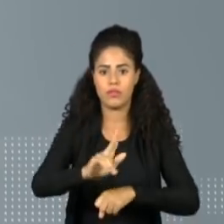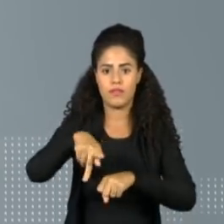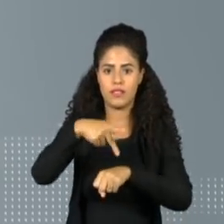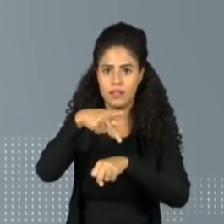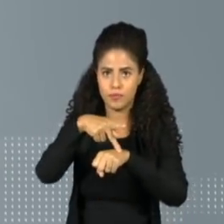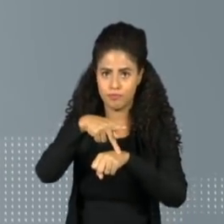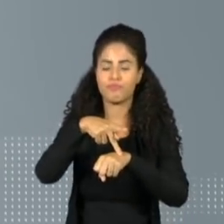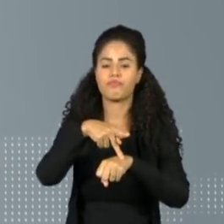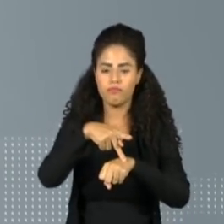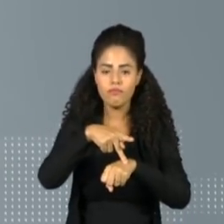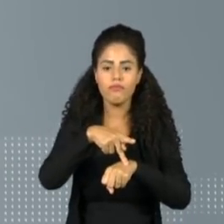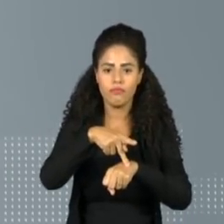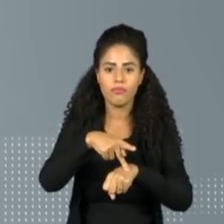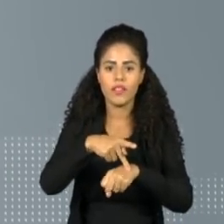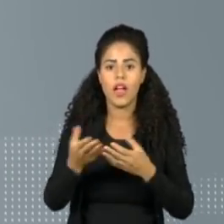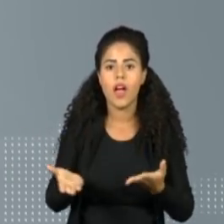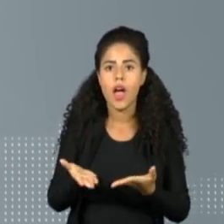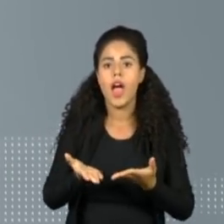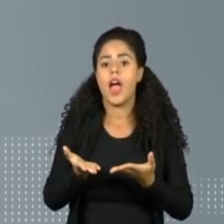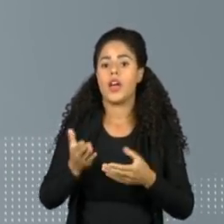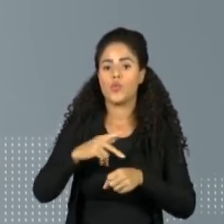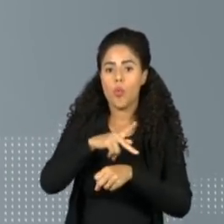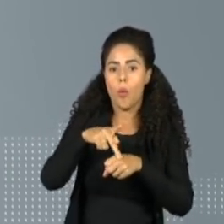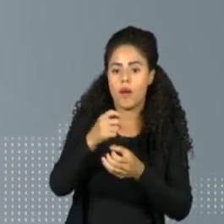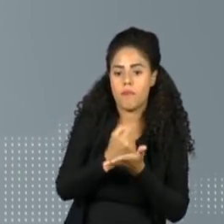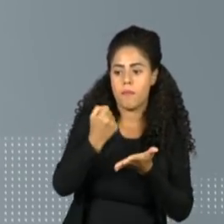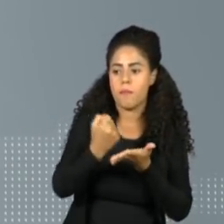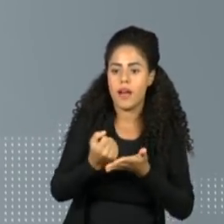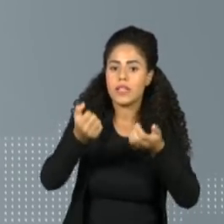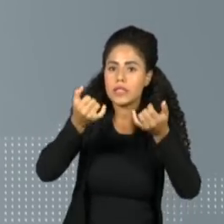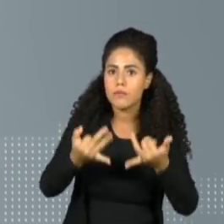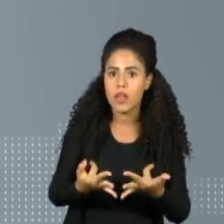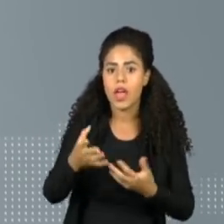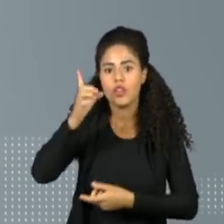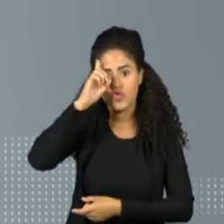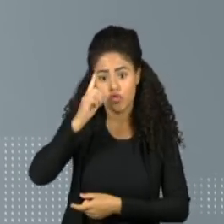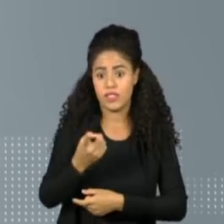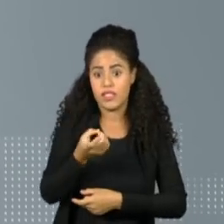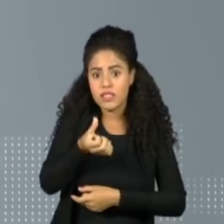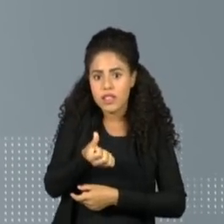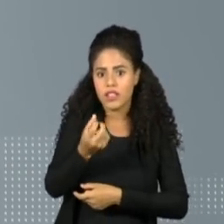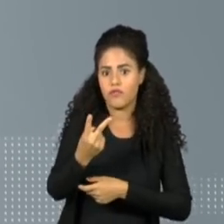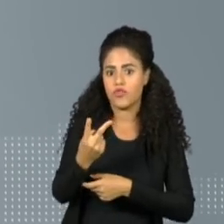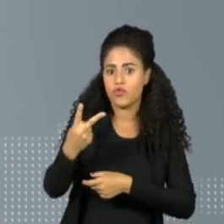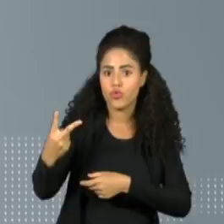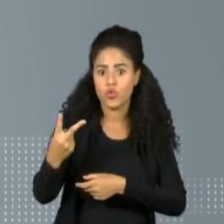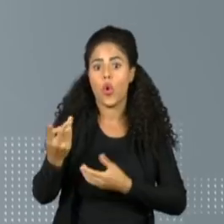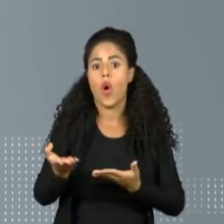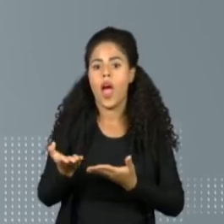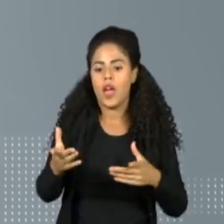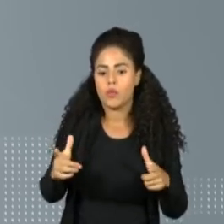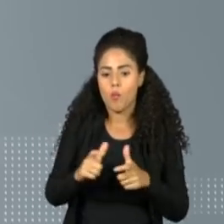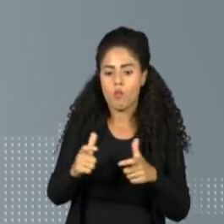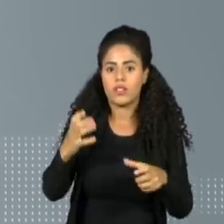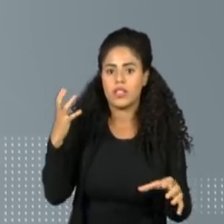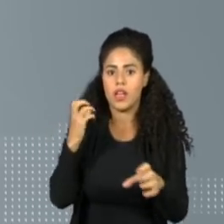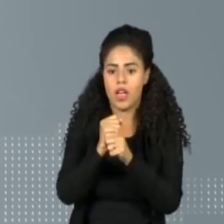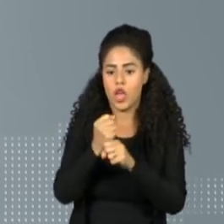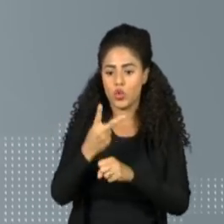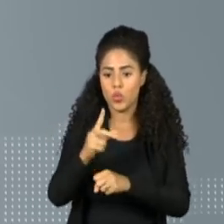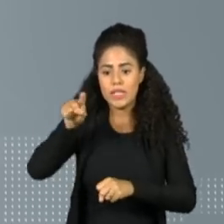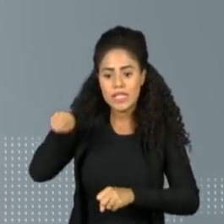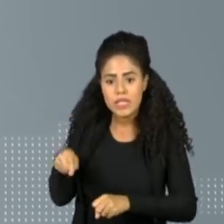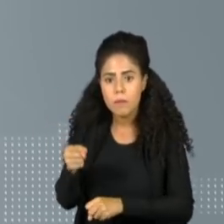O levantamento dos cartórios do país, na semana entre os dias 16 e 22, somou quase 2 mil